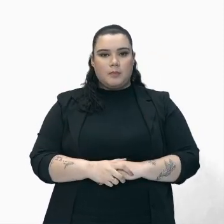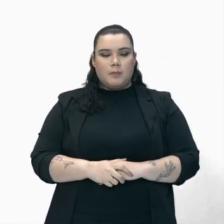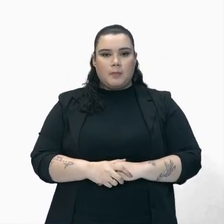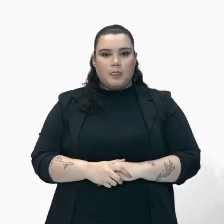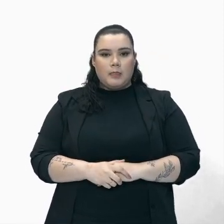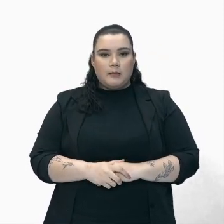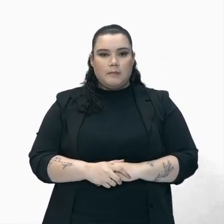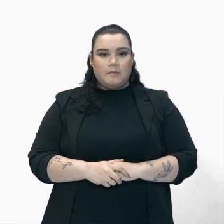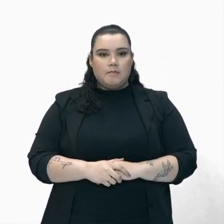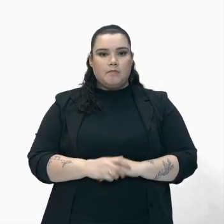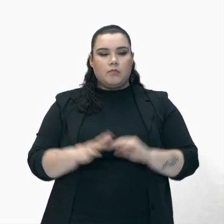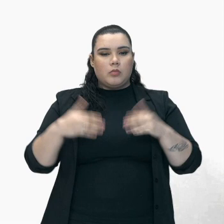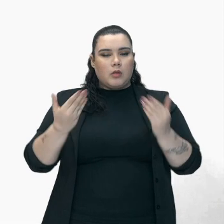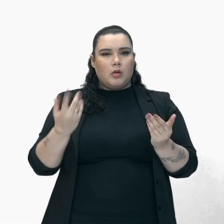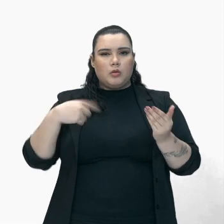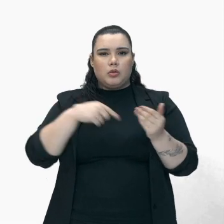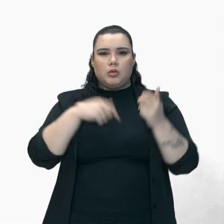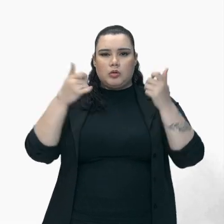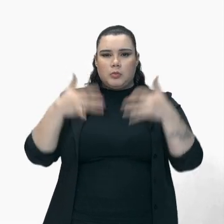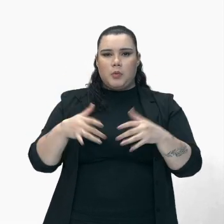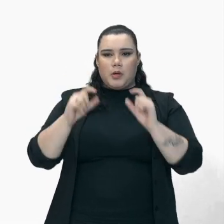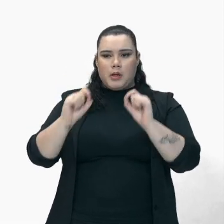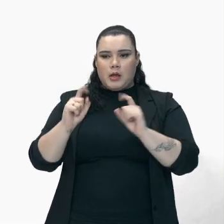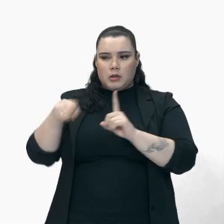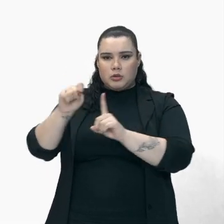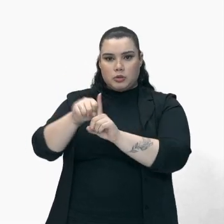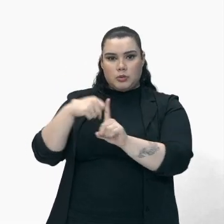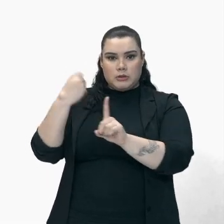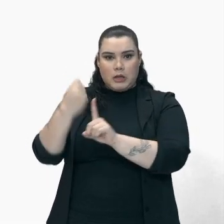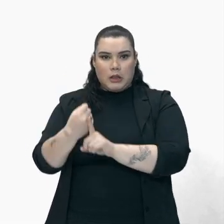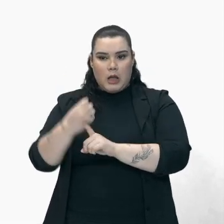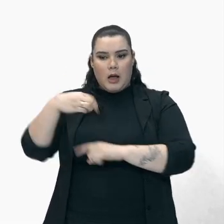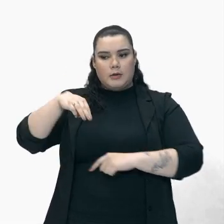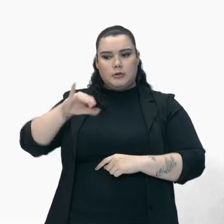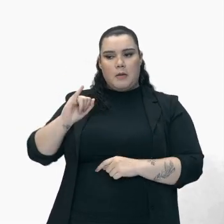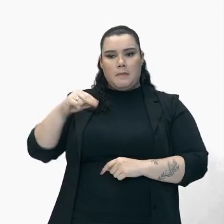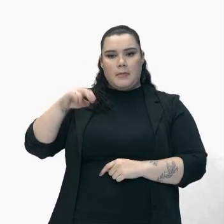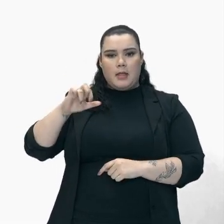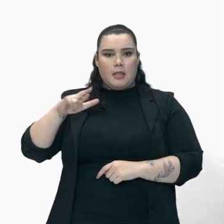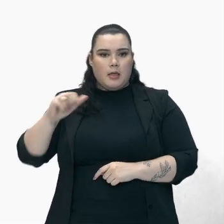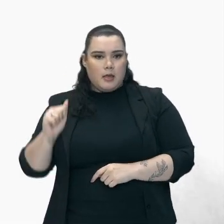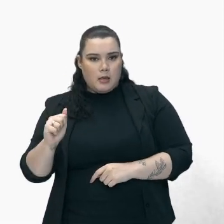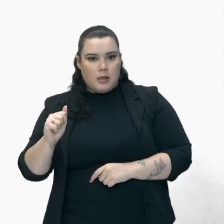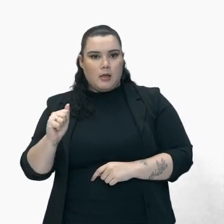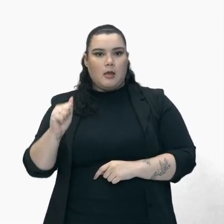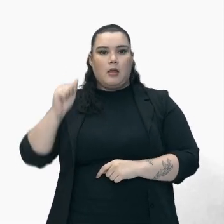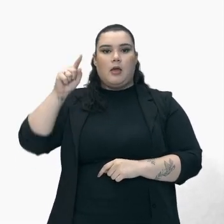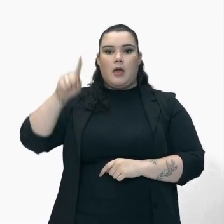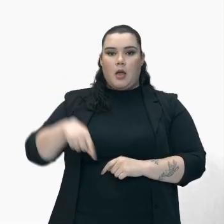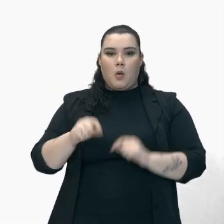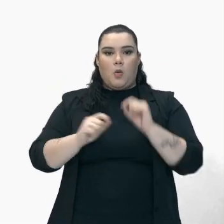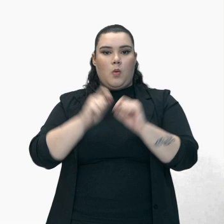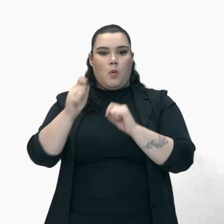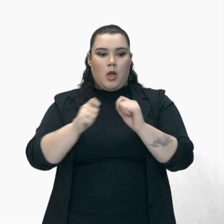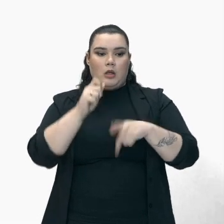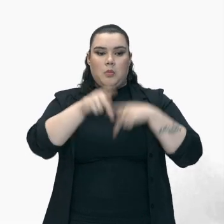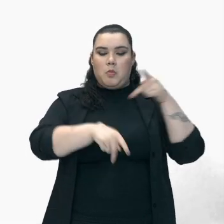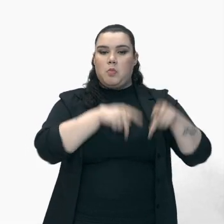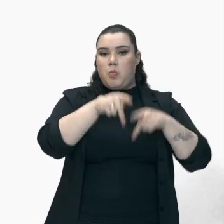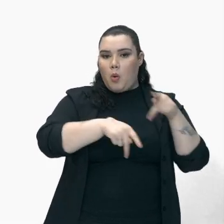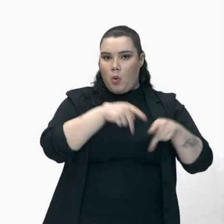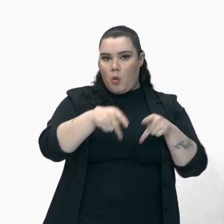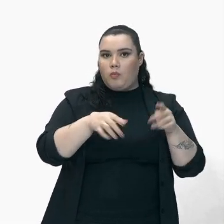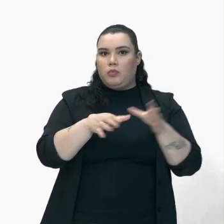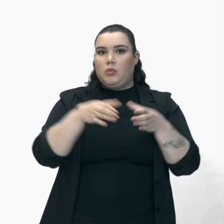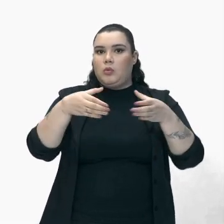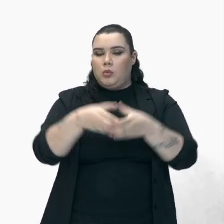Quando a gente fala Sociedade mineira A gente quer dizer A elite colonial mineira Tá gente